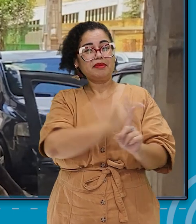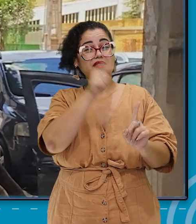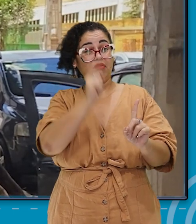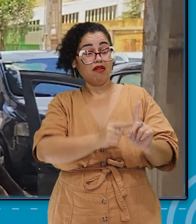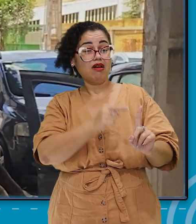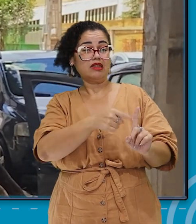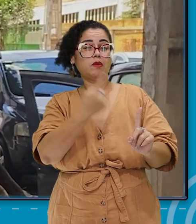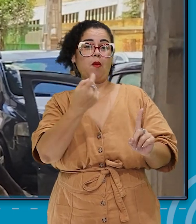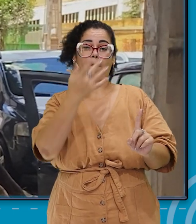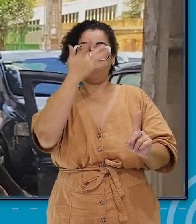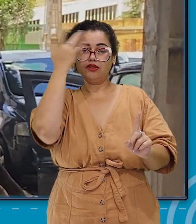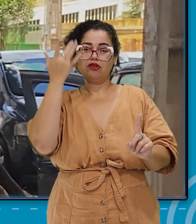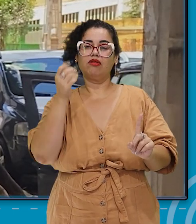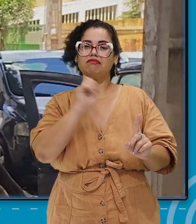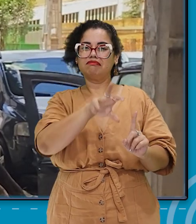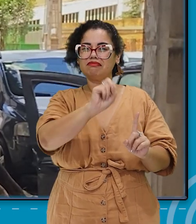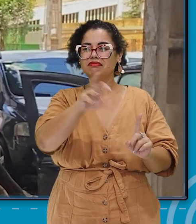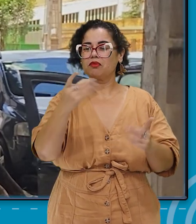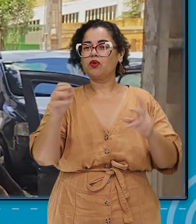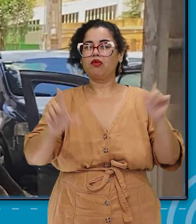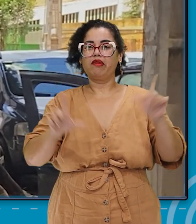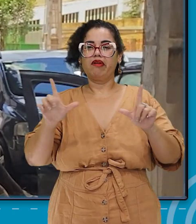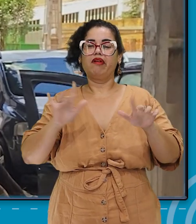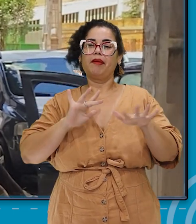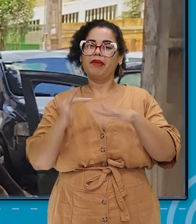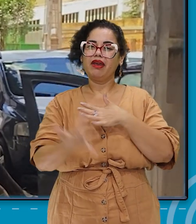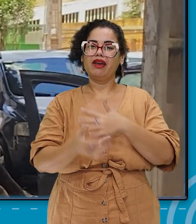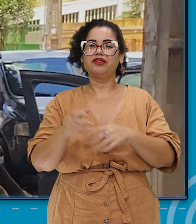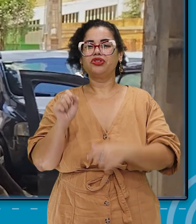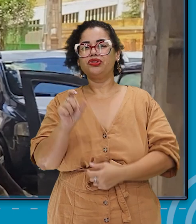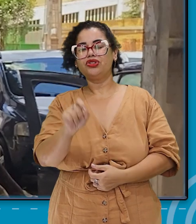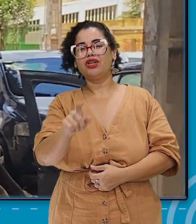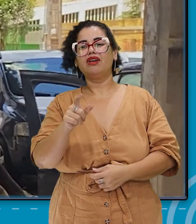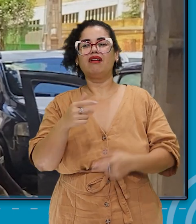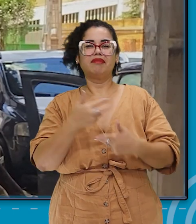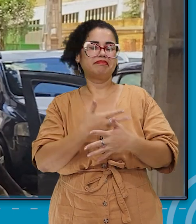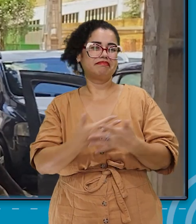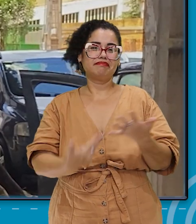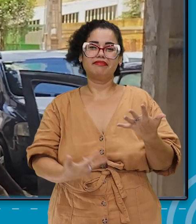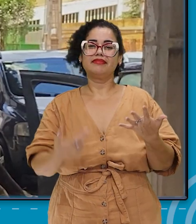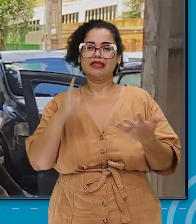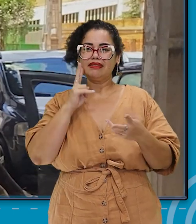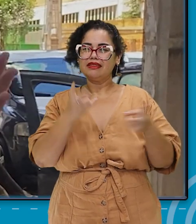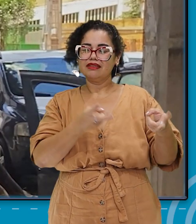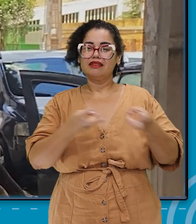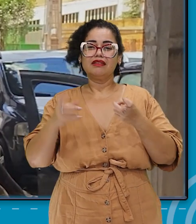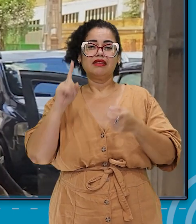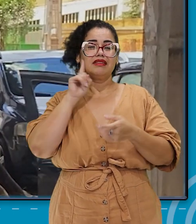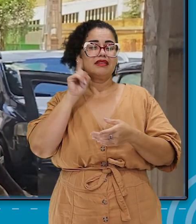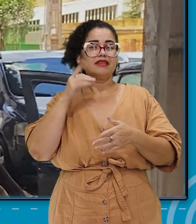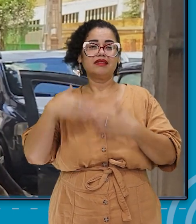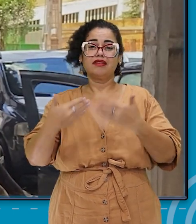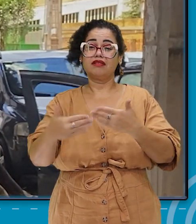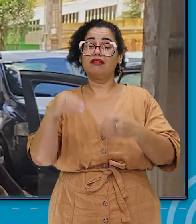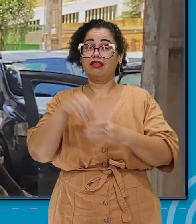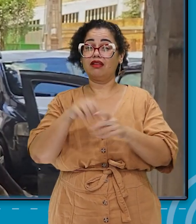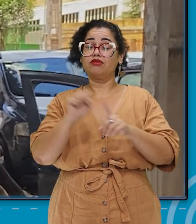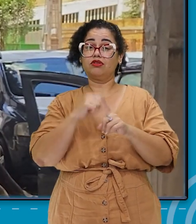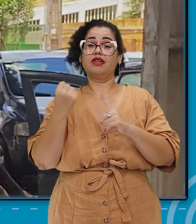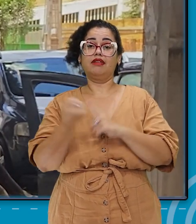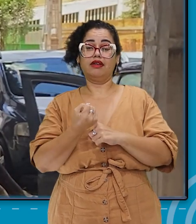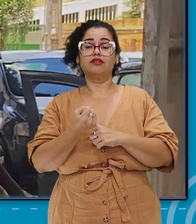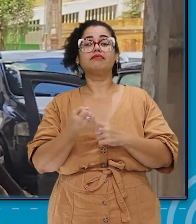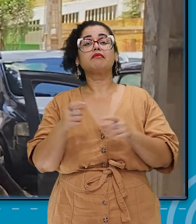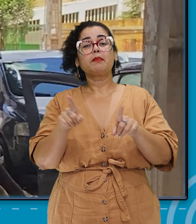racial, a gente vê muitas vezes nas mídias, por meio de ofensas, xingamentos, a gente vivencia isso o tempo todo na nossa sociedade.